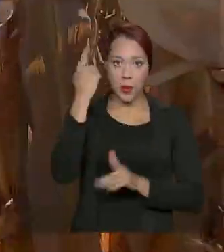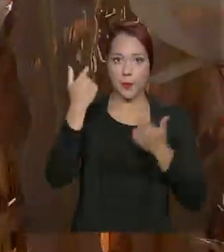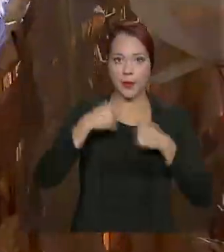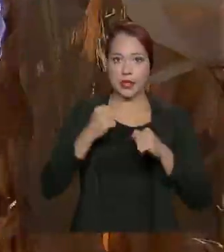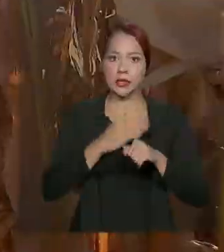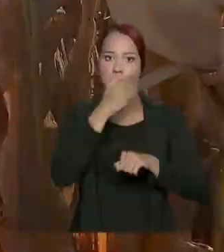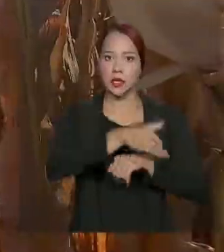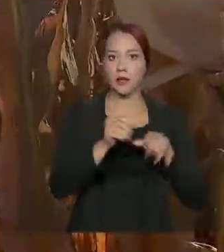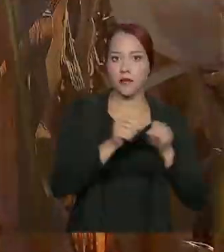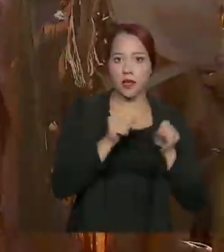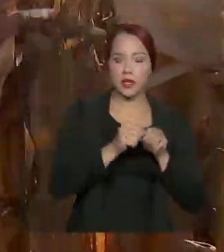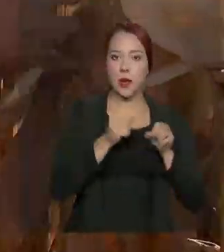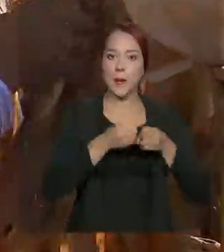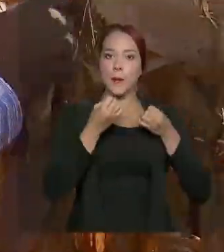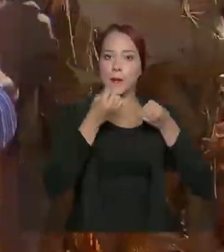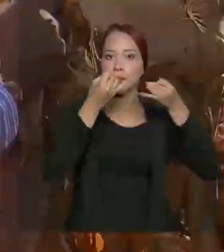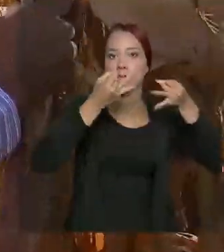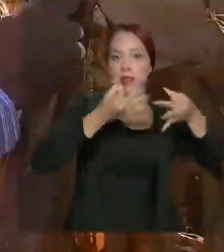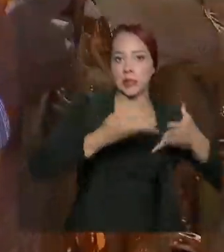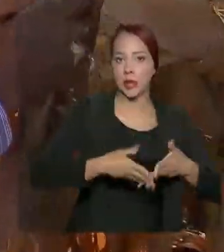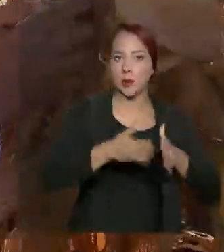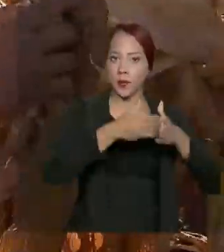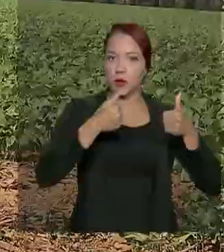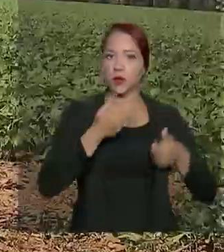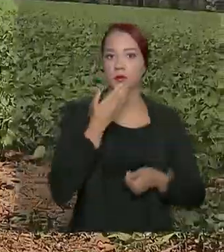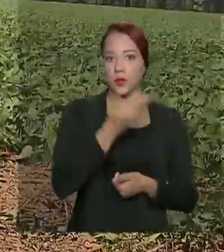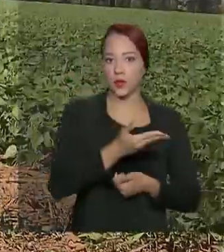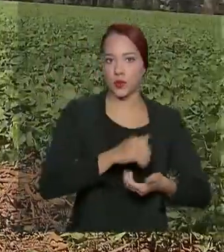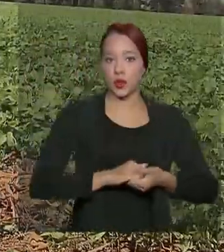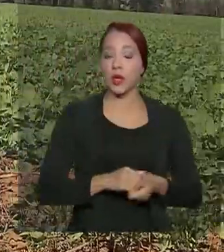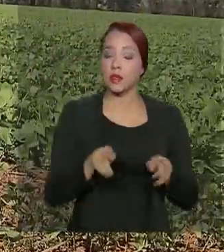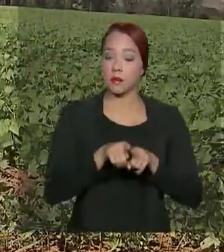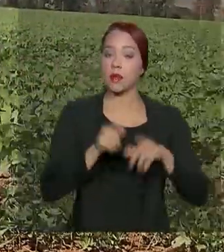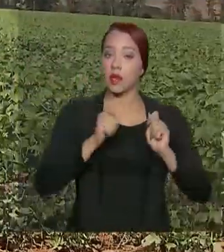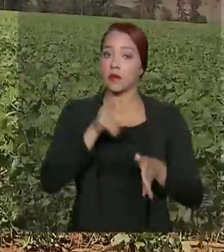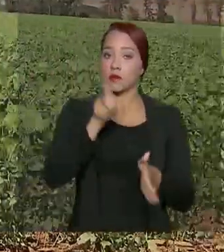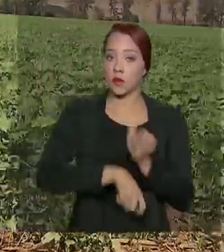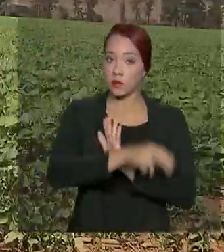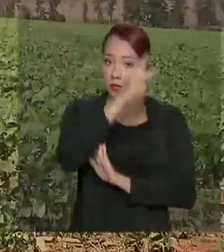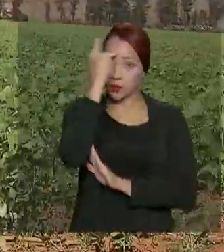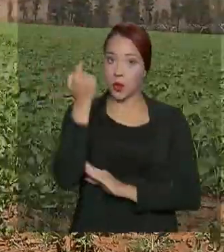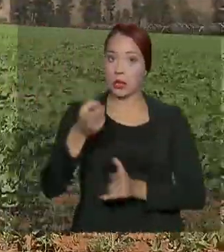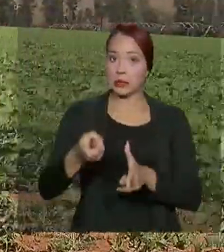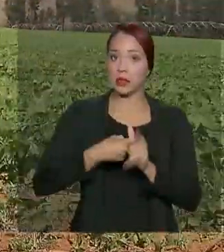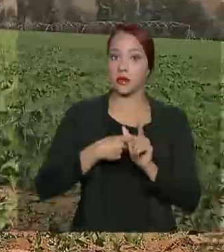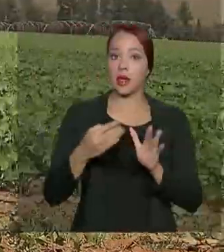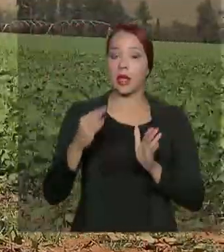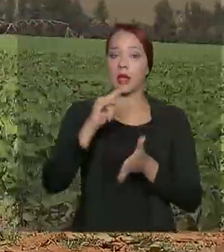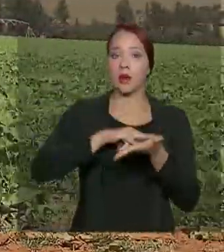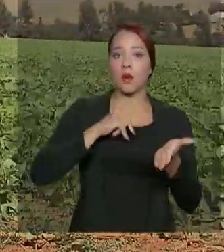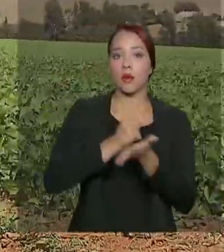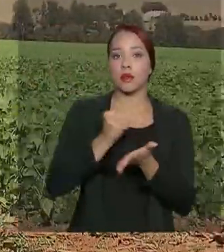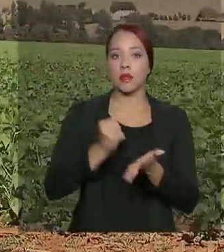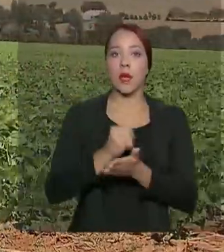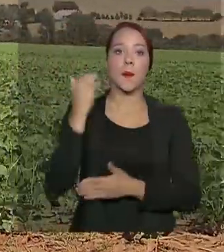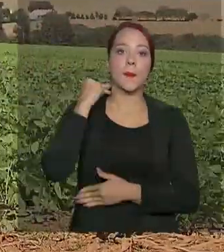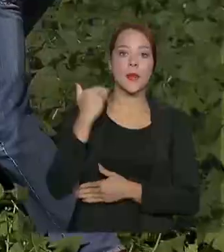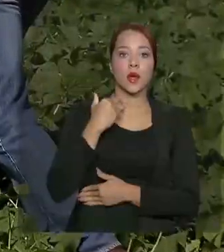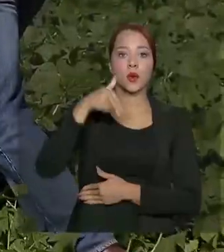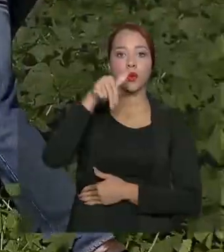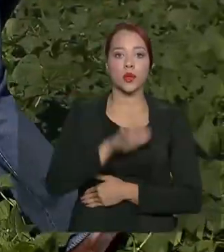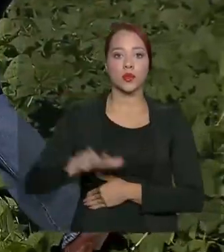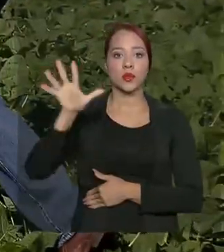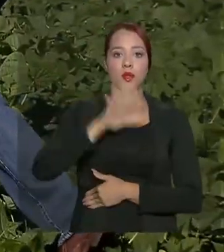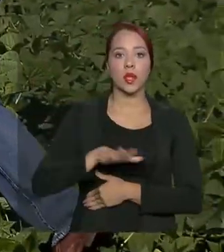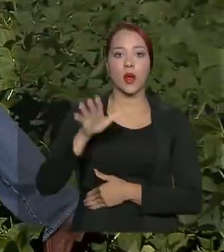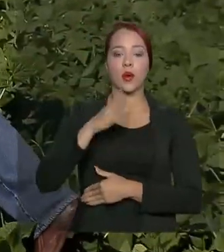deve fazer expressamente o pedido. Também podem obter os descontos os debedores que contrataram com o extinto Banco Nacional de